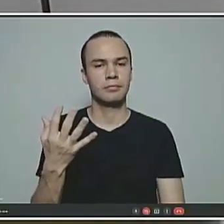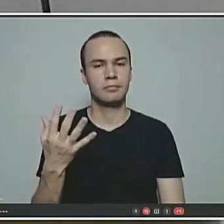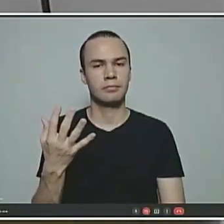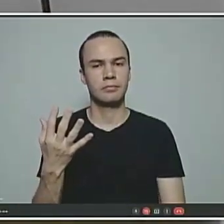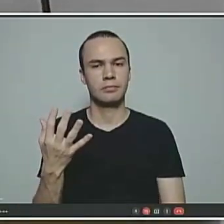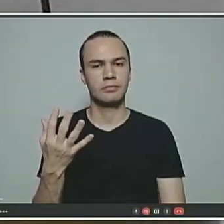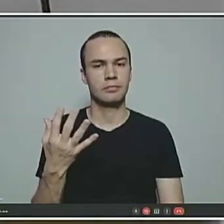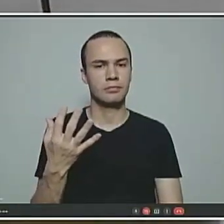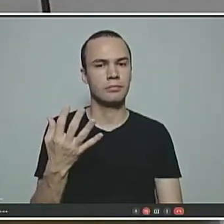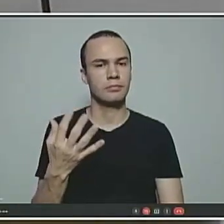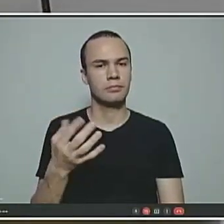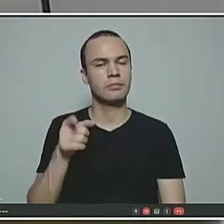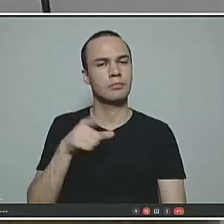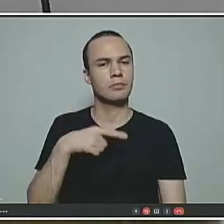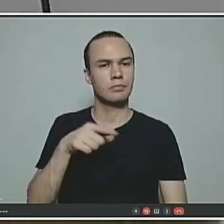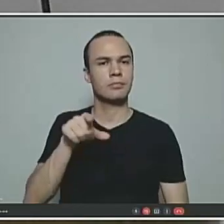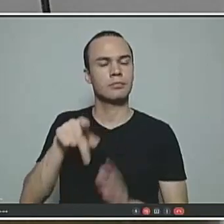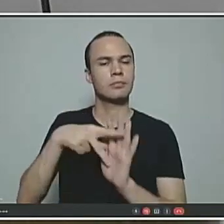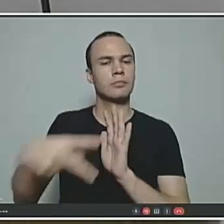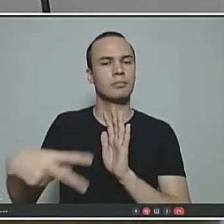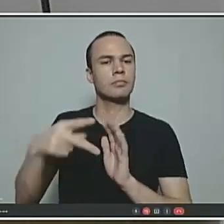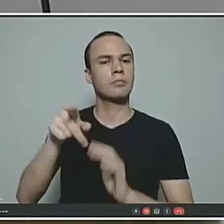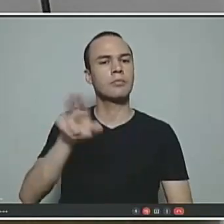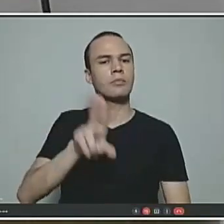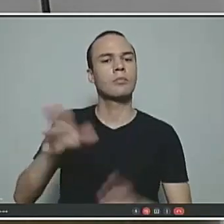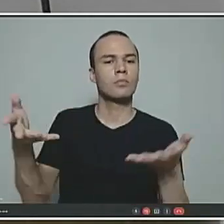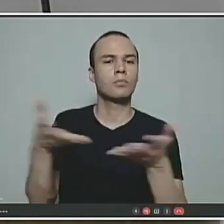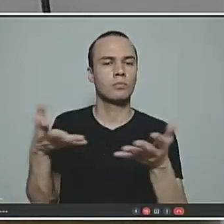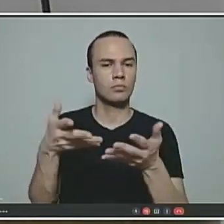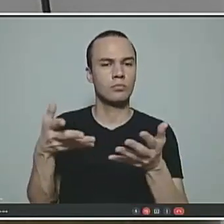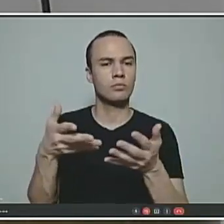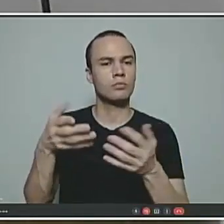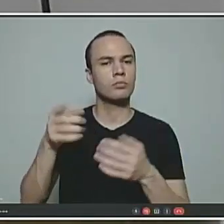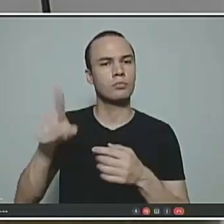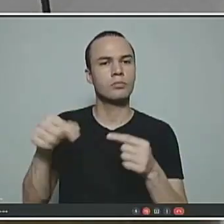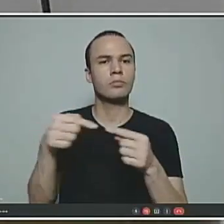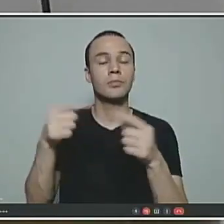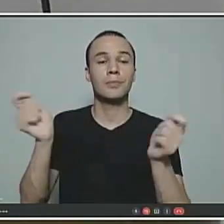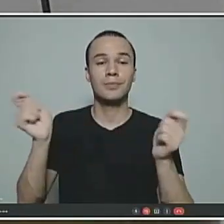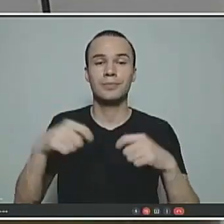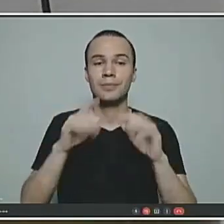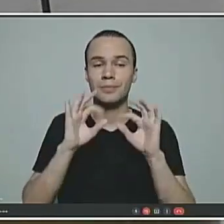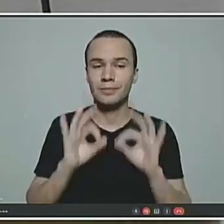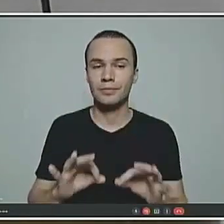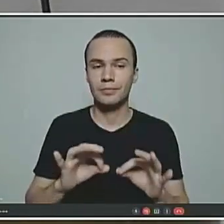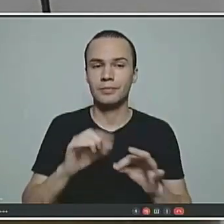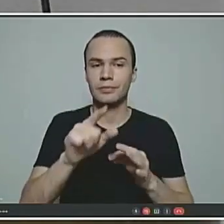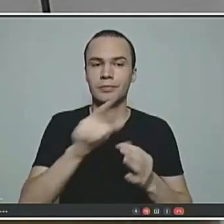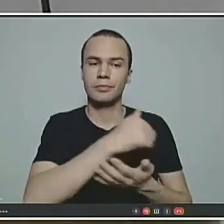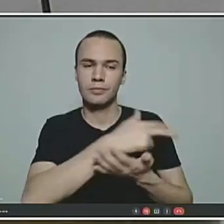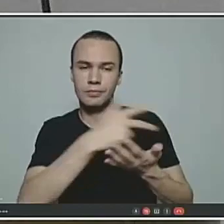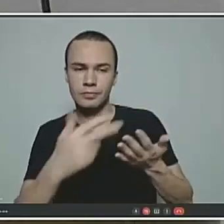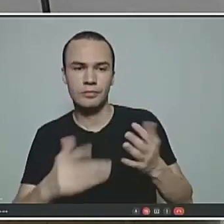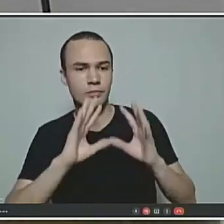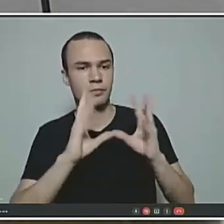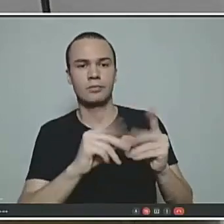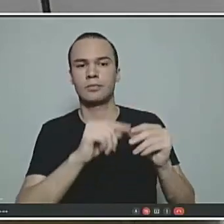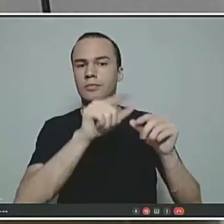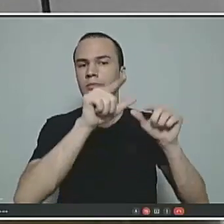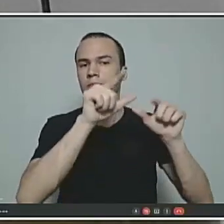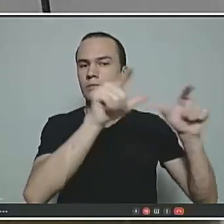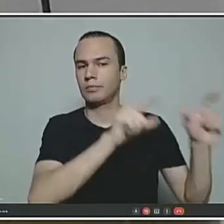fundo de previdência teria que ter hoje em conta para satisfazer a demanda de todos os servidores